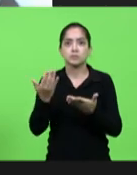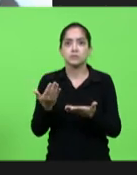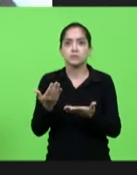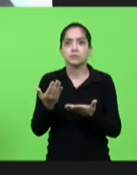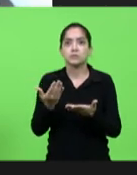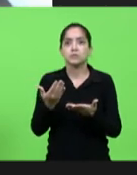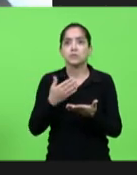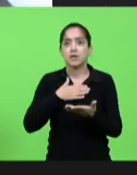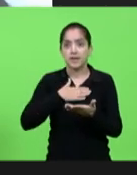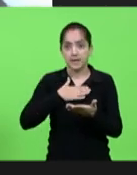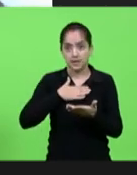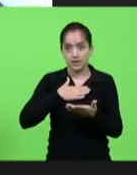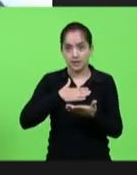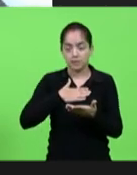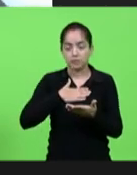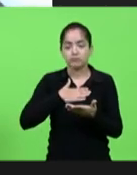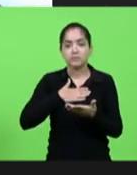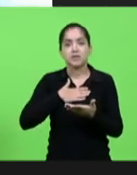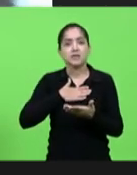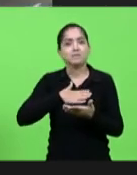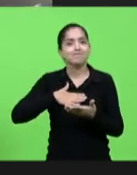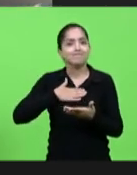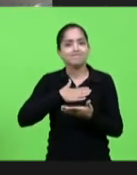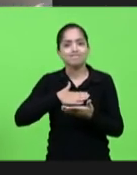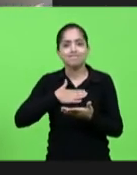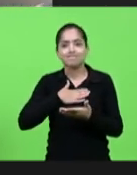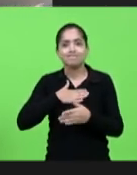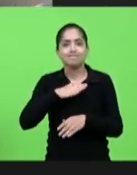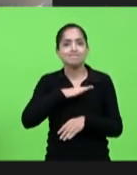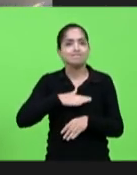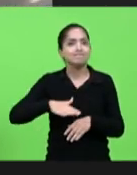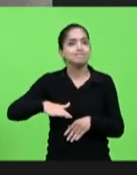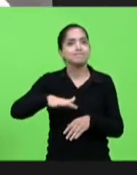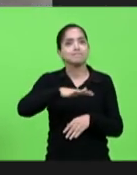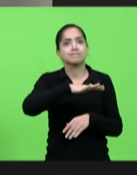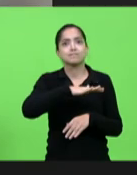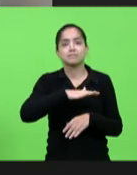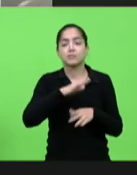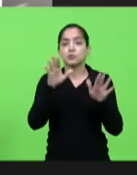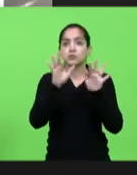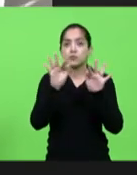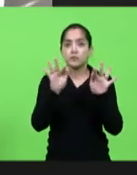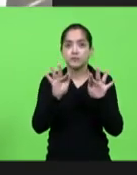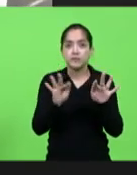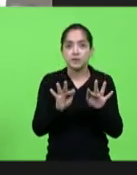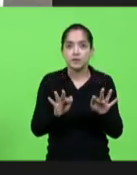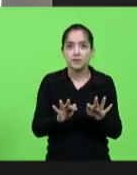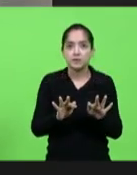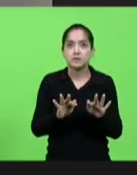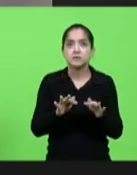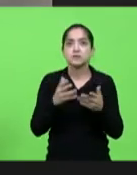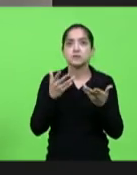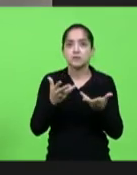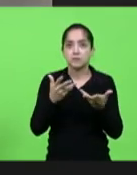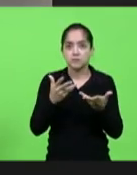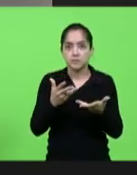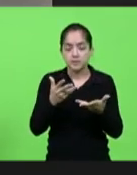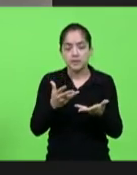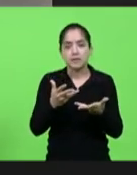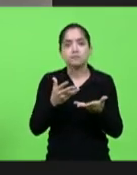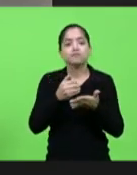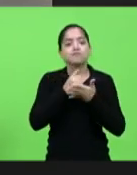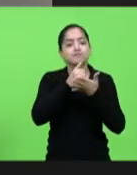eu que sou apaixonada pela área estou muito feliz quero contribuir